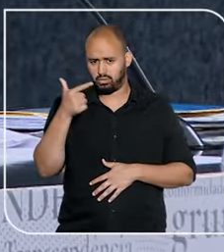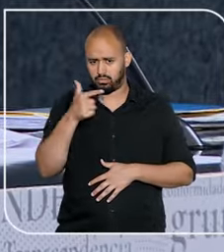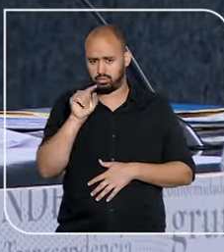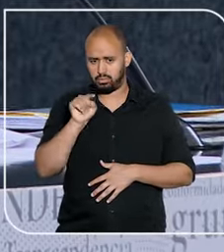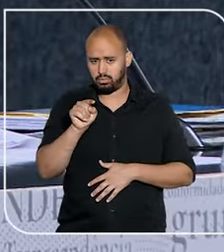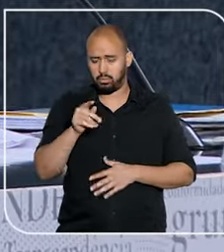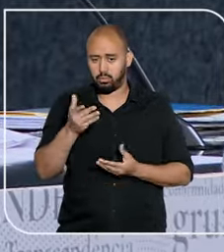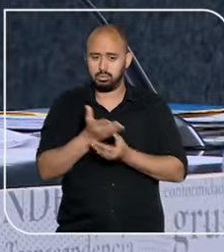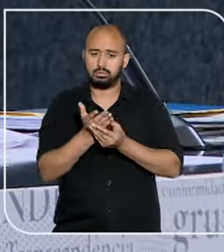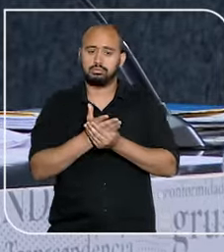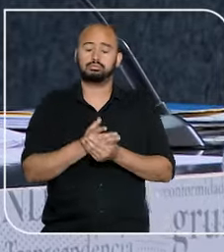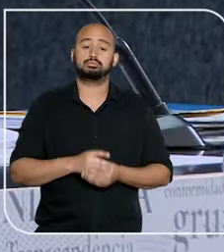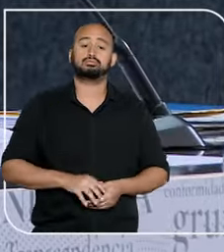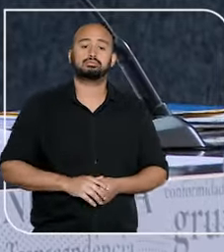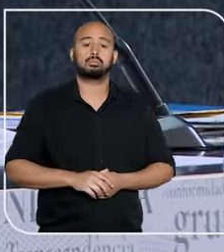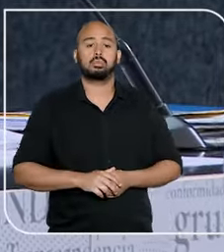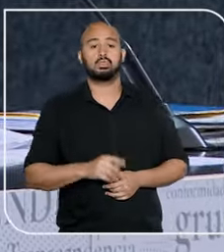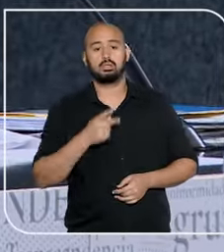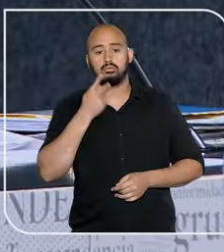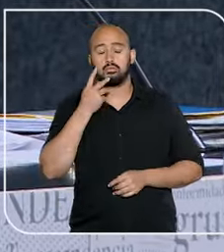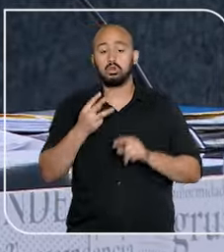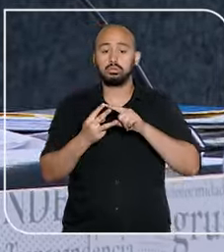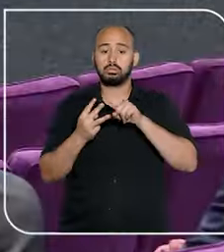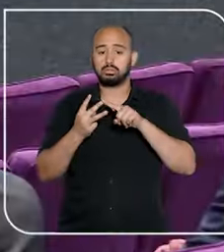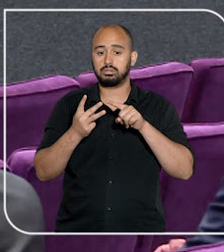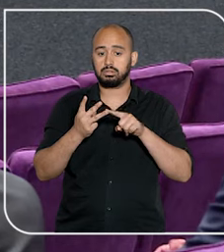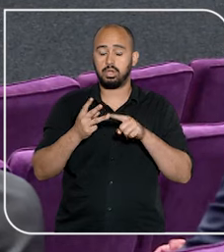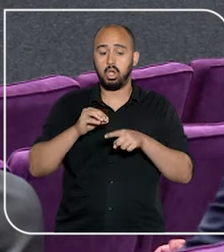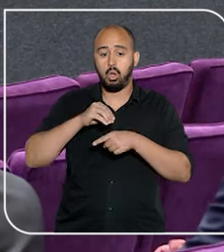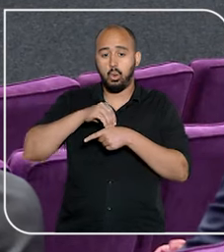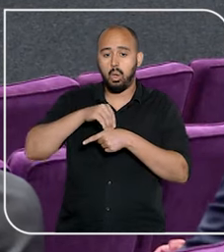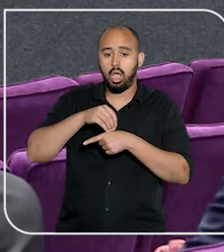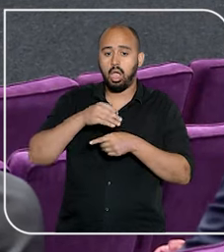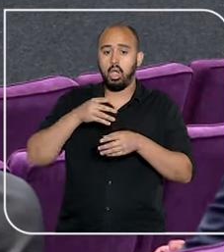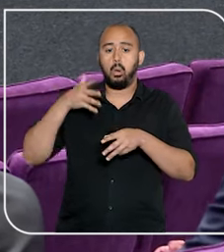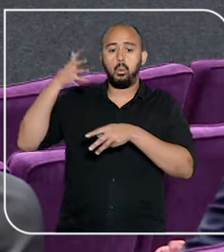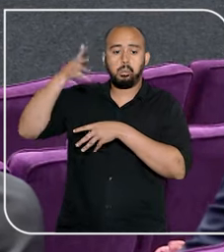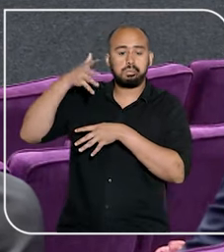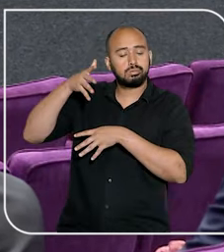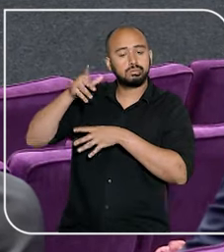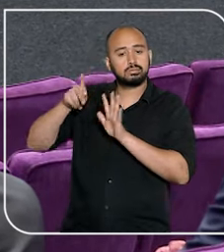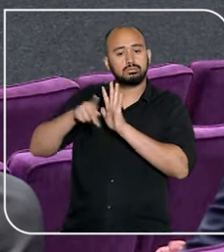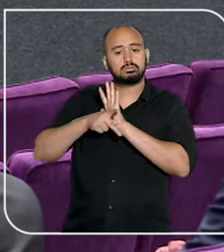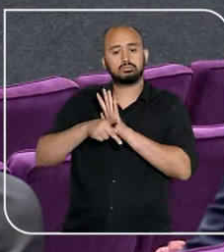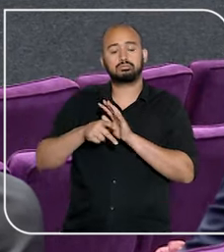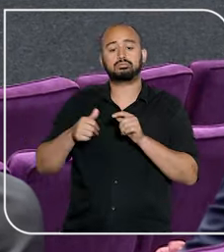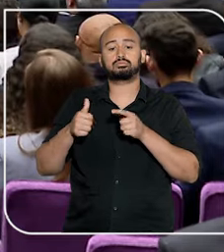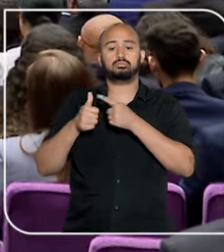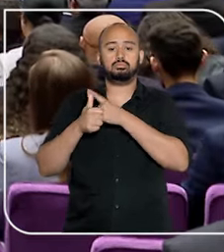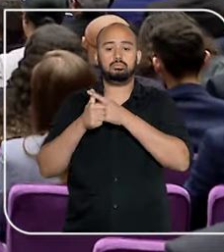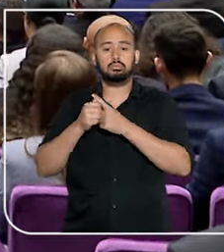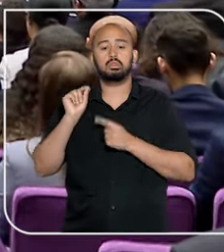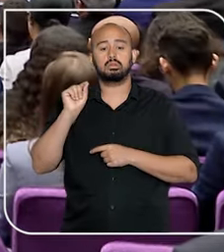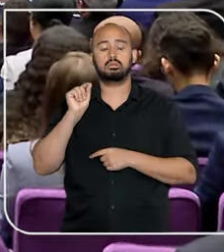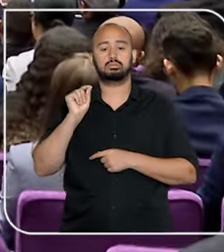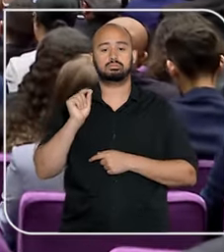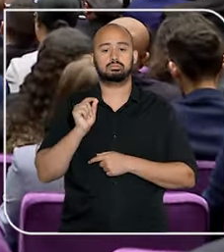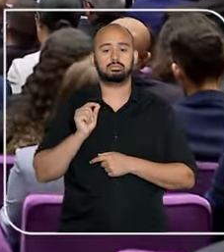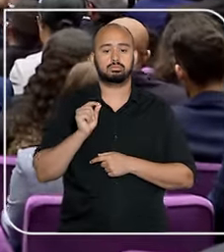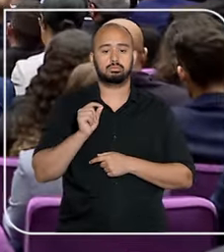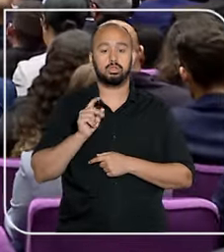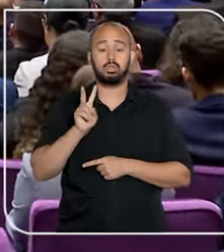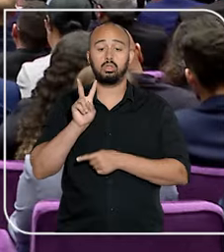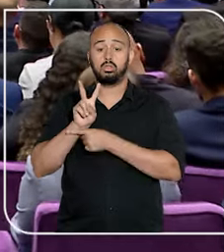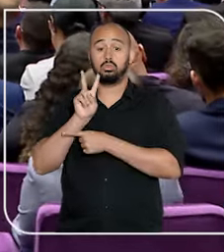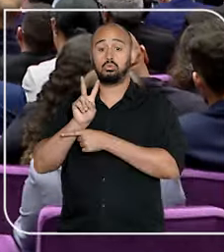cerca de 22 mil processos. O ministro apresentou três argumentos em defesa do sistema de precedentes. A primeira, por